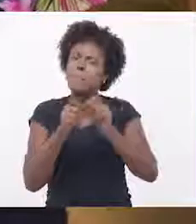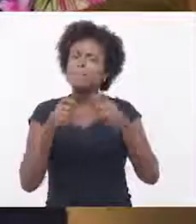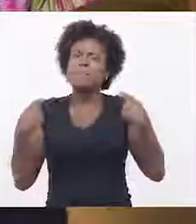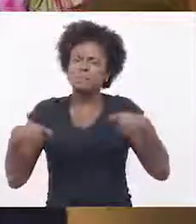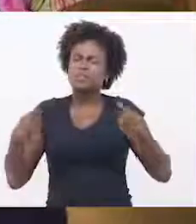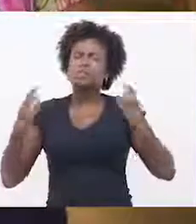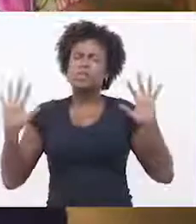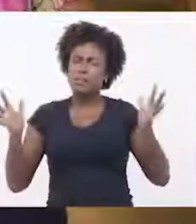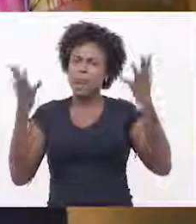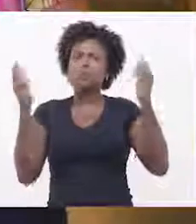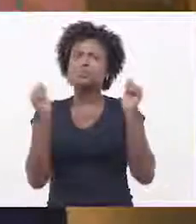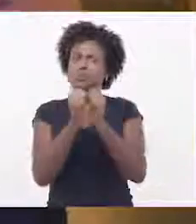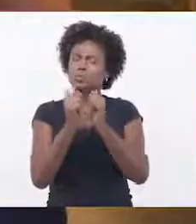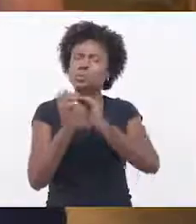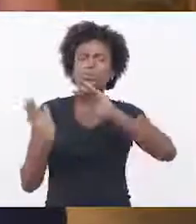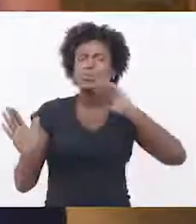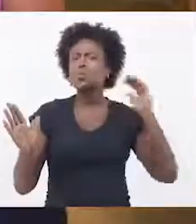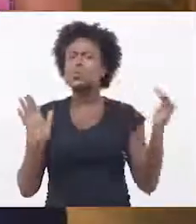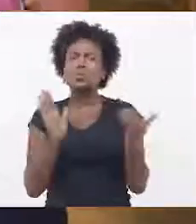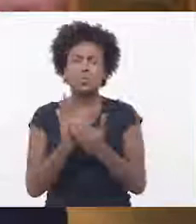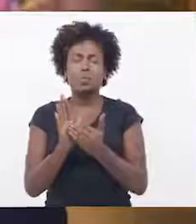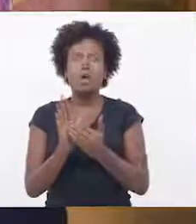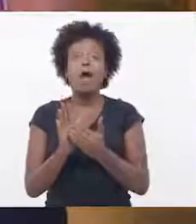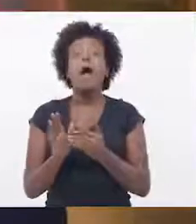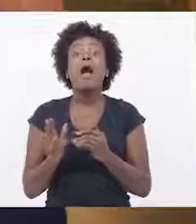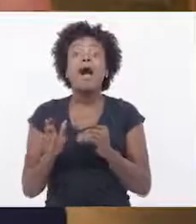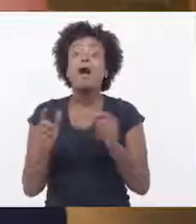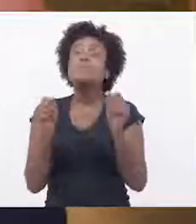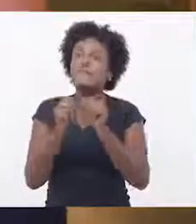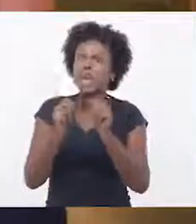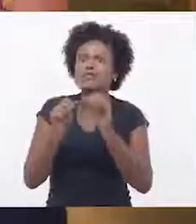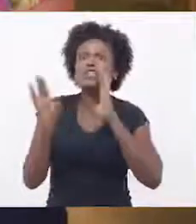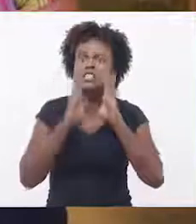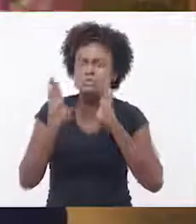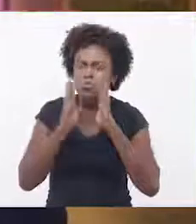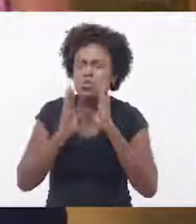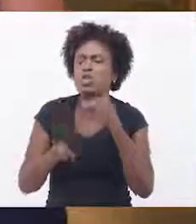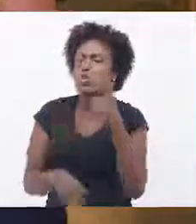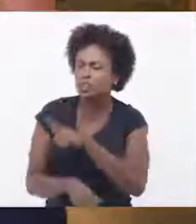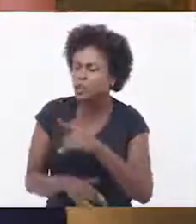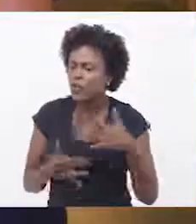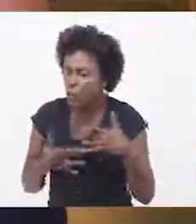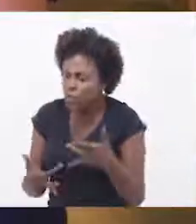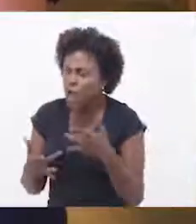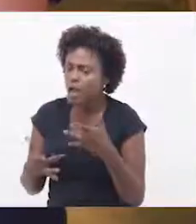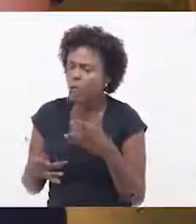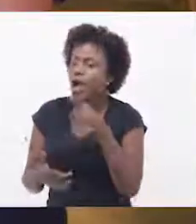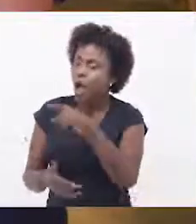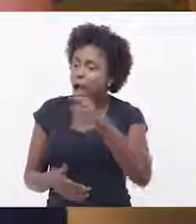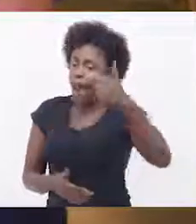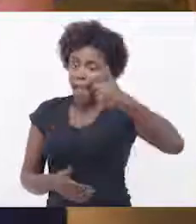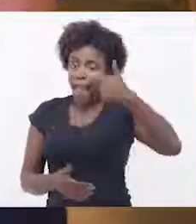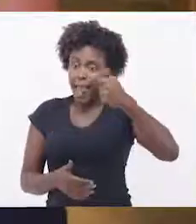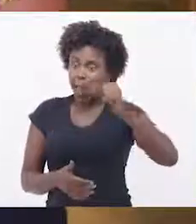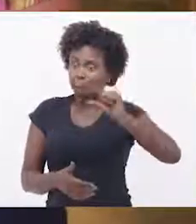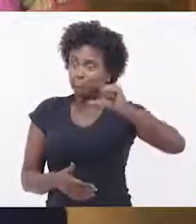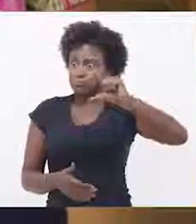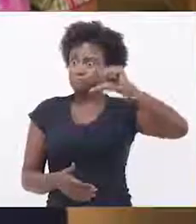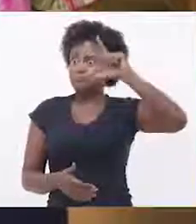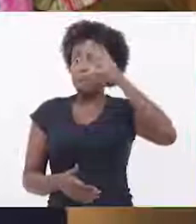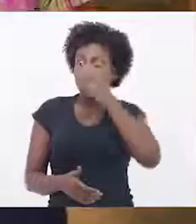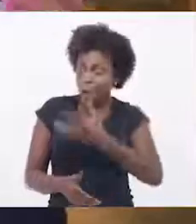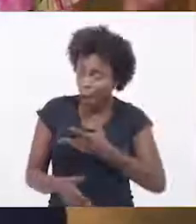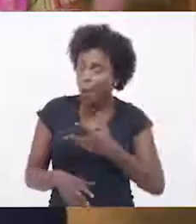campanha. Se eles fizeram um evento e conseguiram chamar tantas pessoas para fazer esse evento, pô, vamos celebrar junto com todo mundo da campanha.